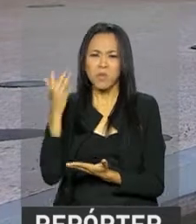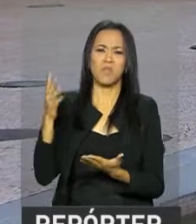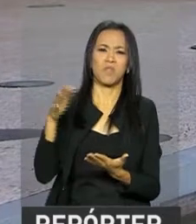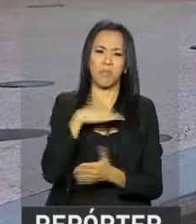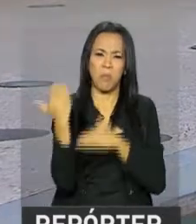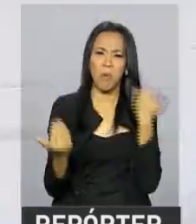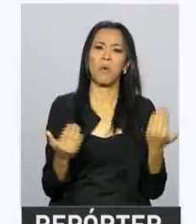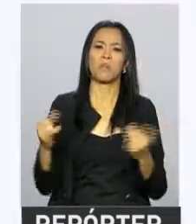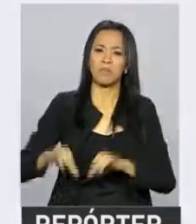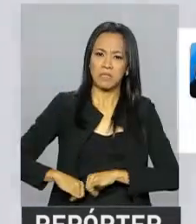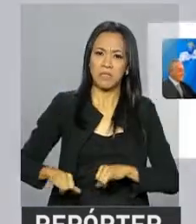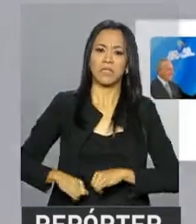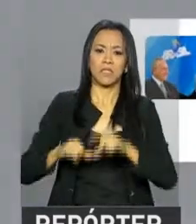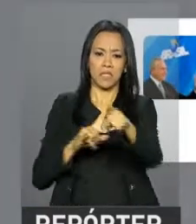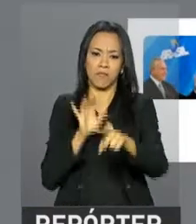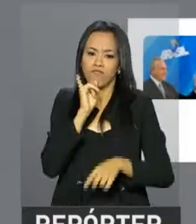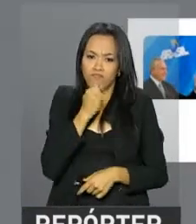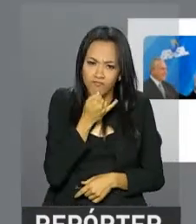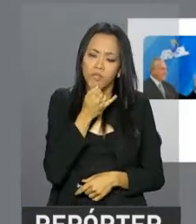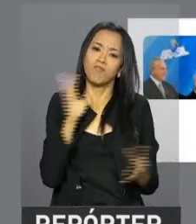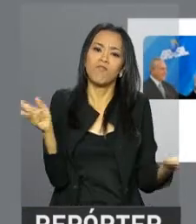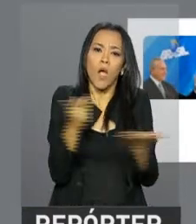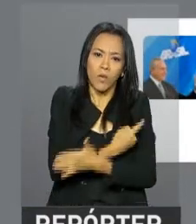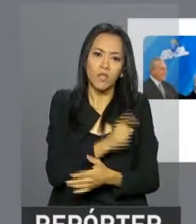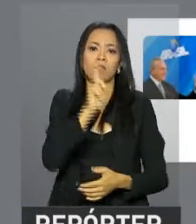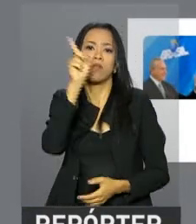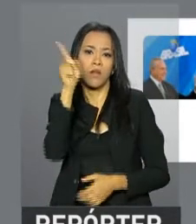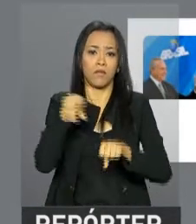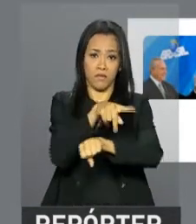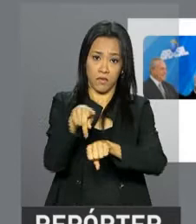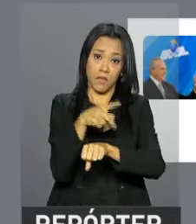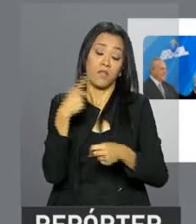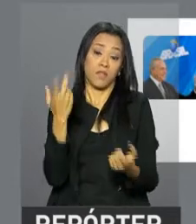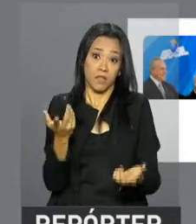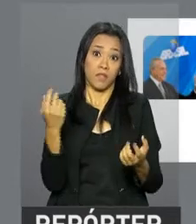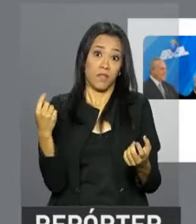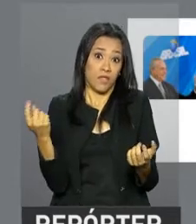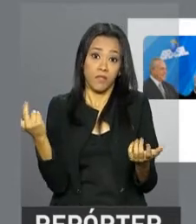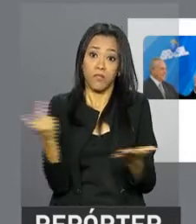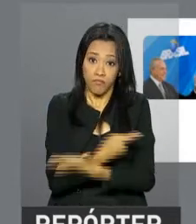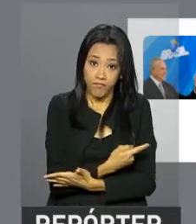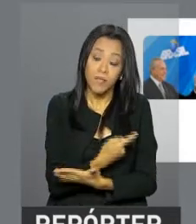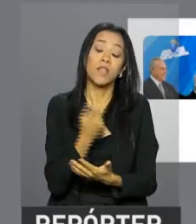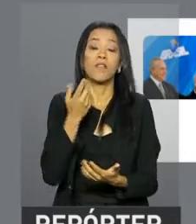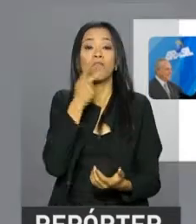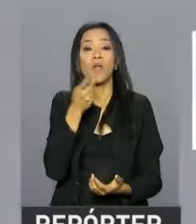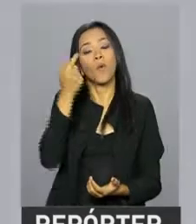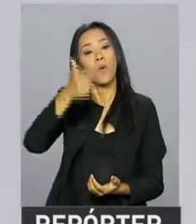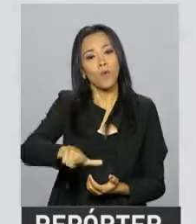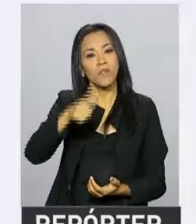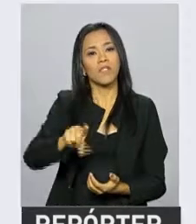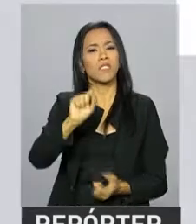presidente Michel Temer manifestou tristeza e solidariedade em função desses atentados e reiterou a